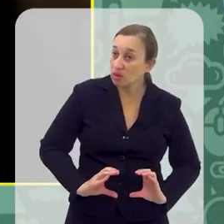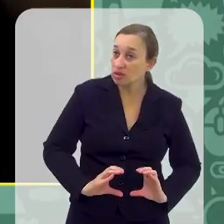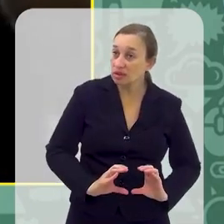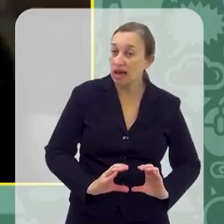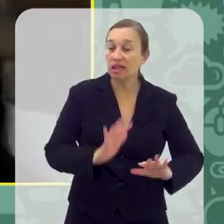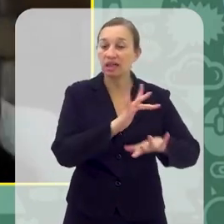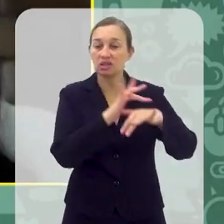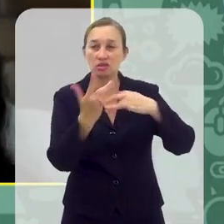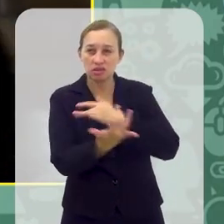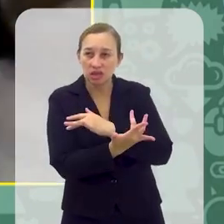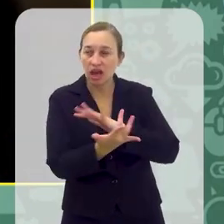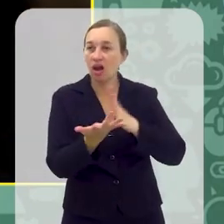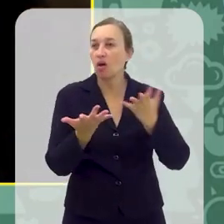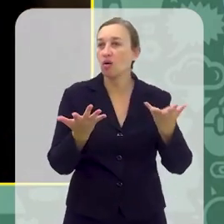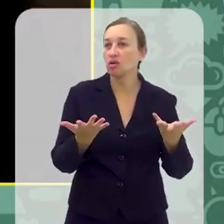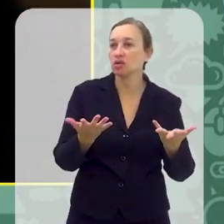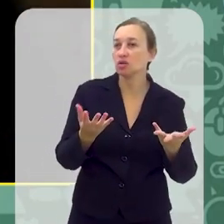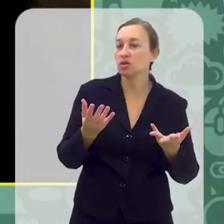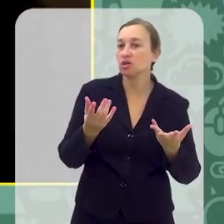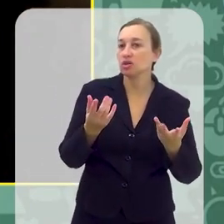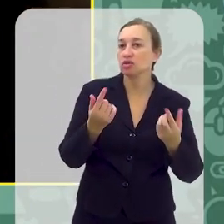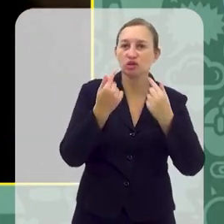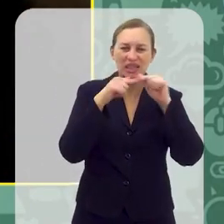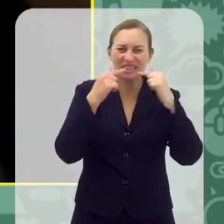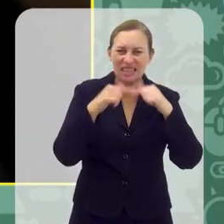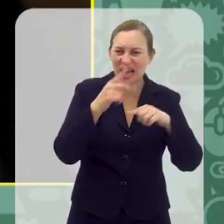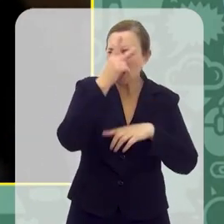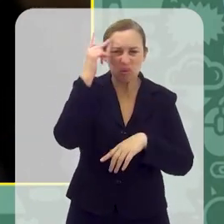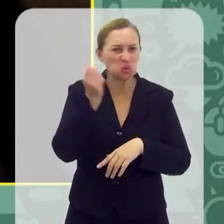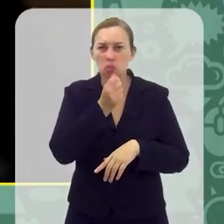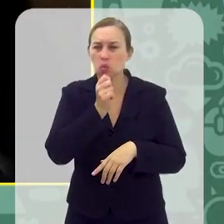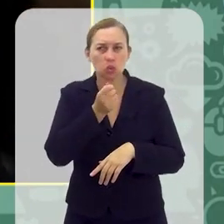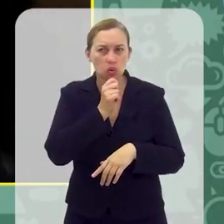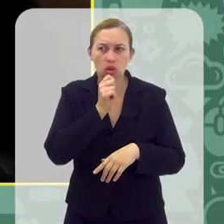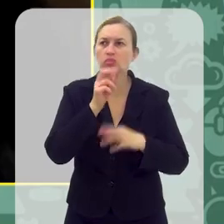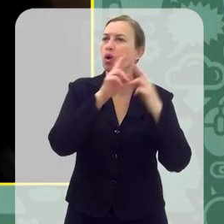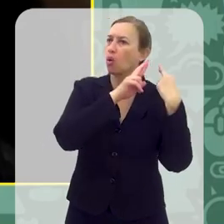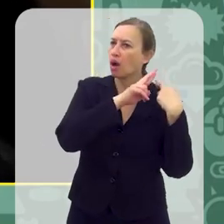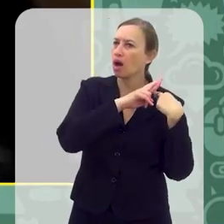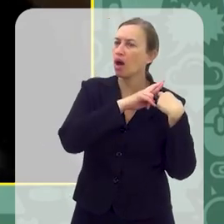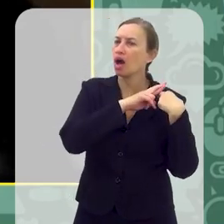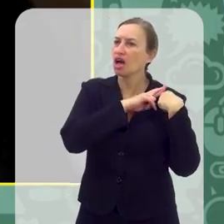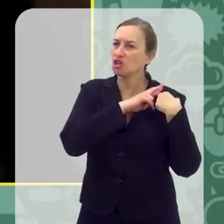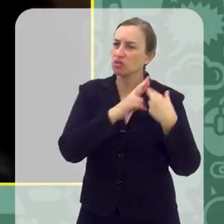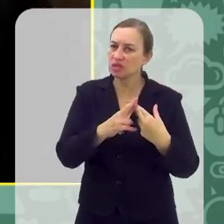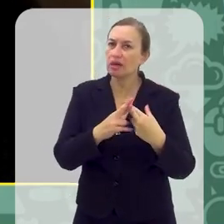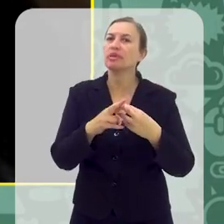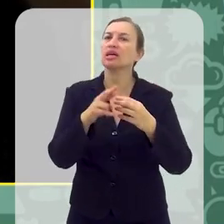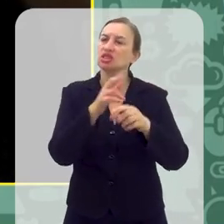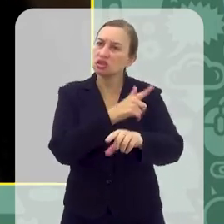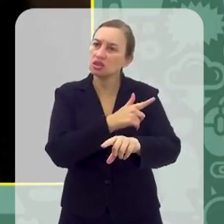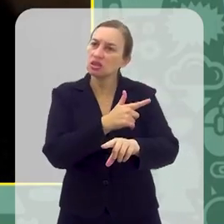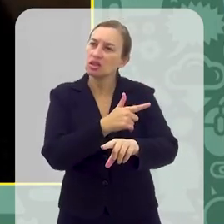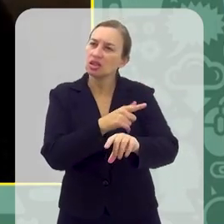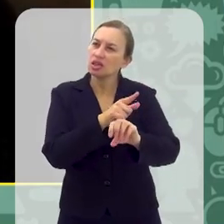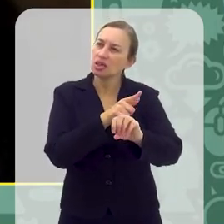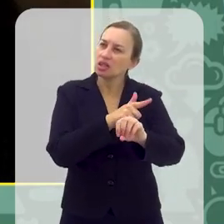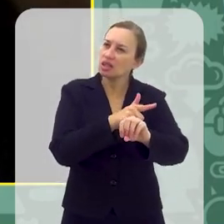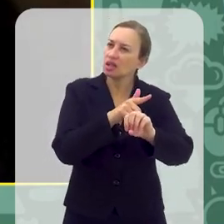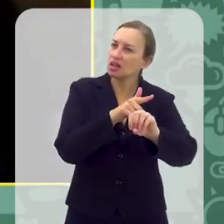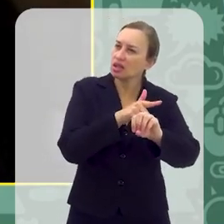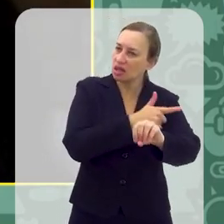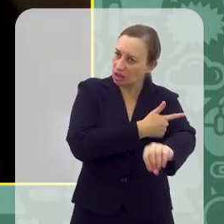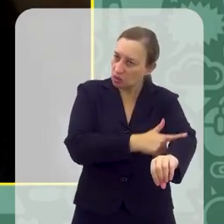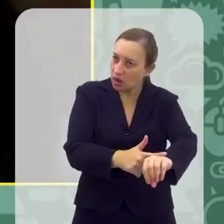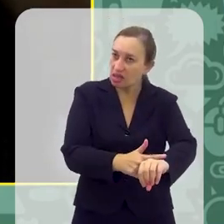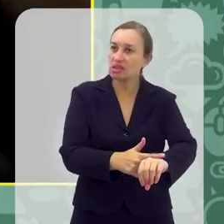social, de não ser hater de ninguém, de não ofender ninguém. Então, acho que ter essa responsabilidade e educação, da forma que a gente agiria